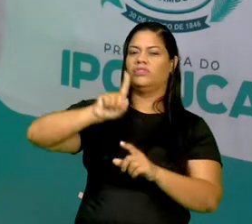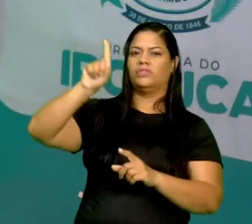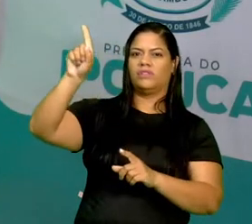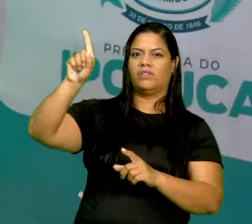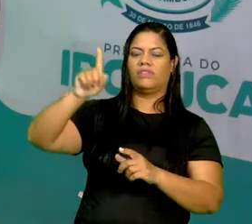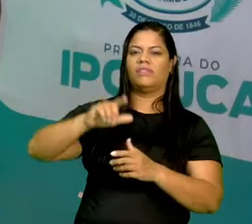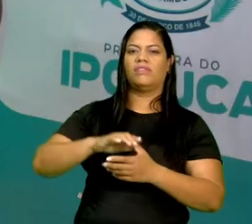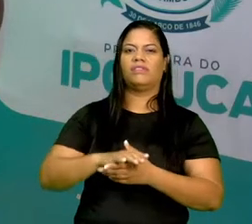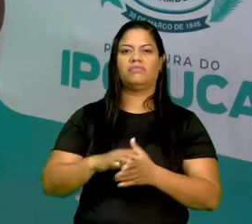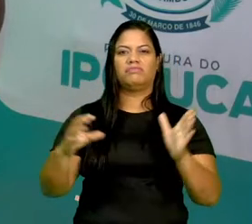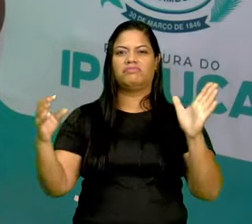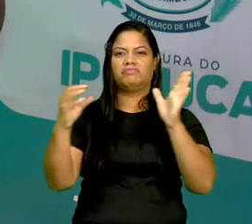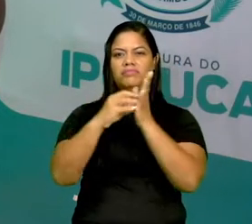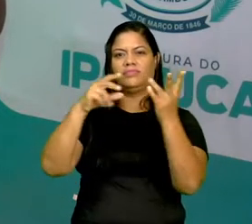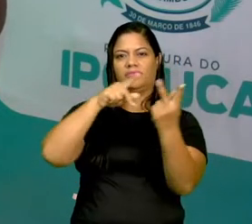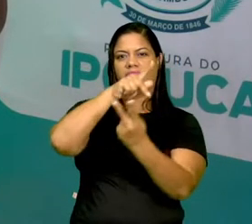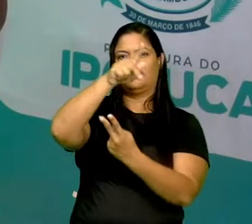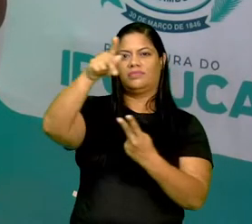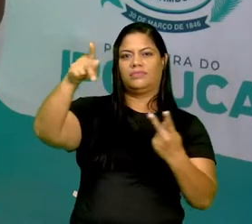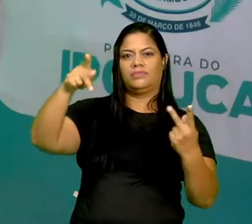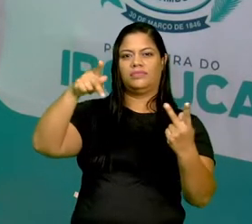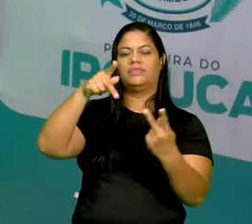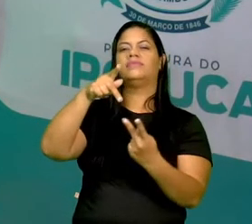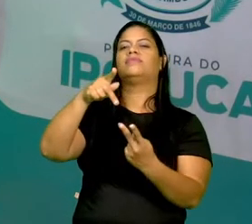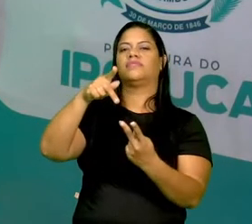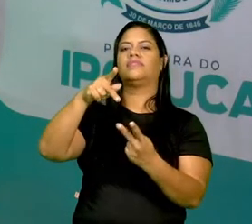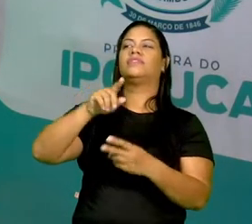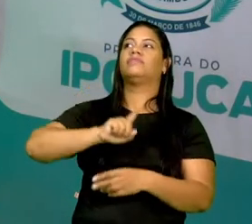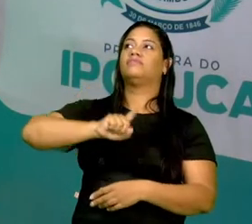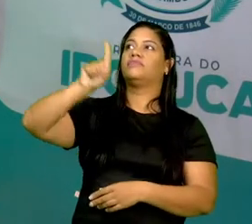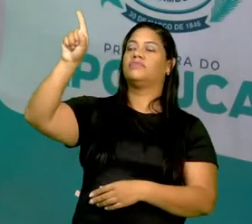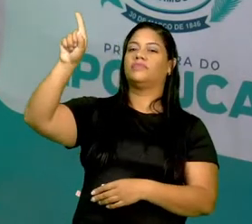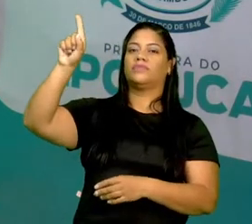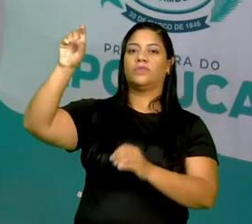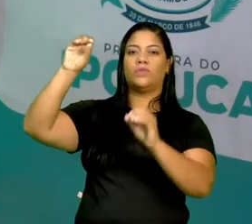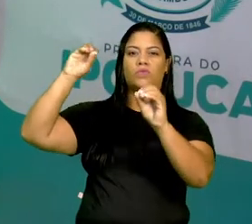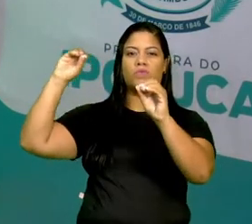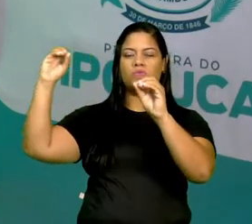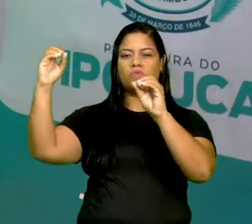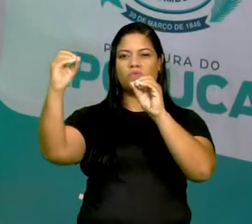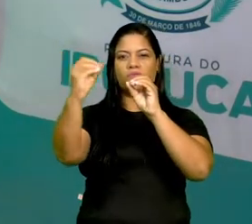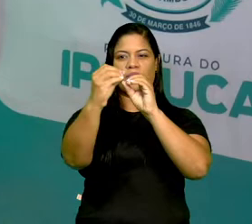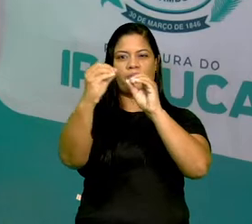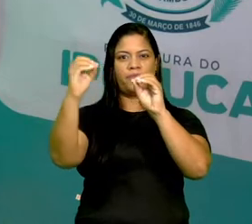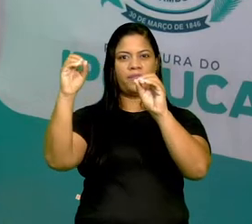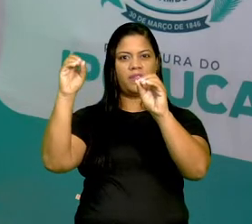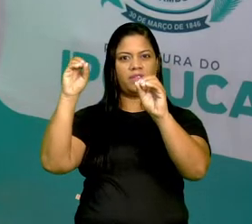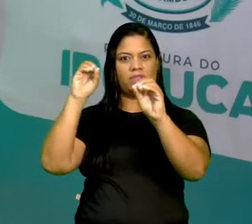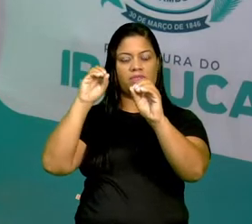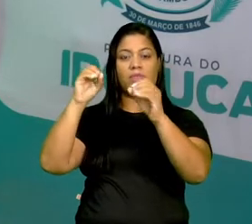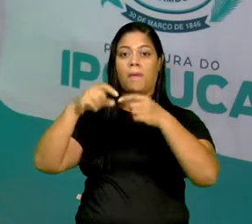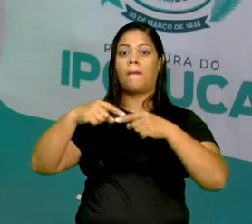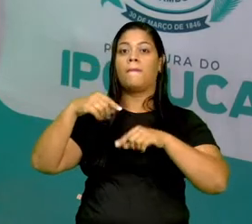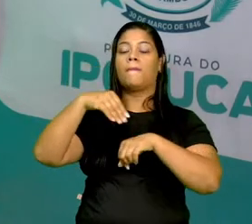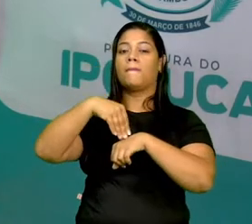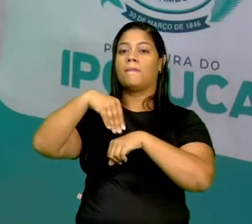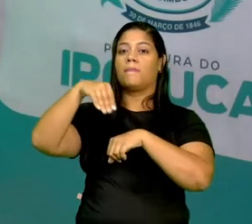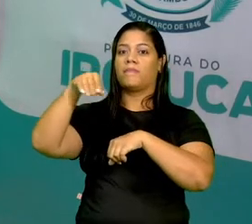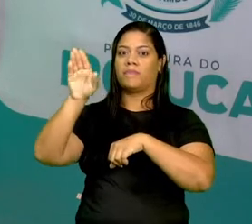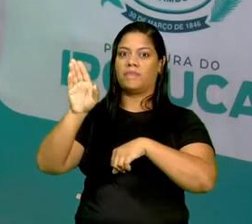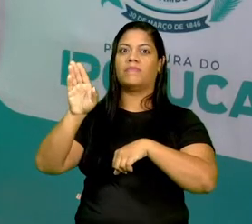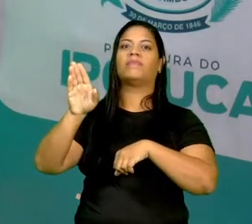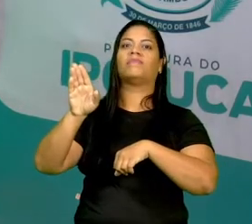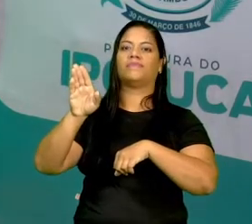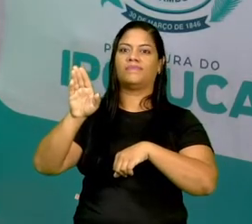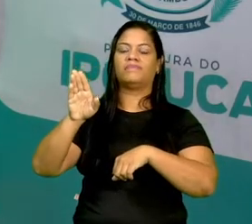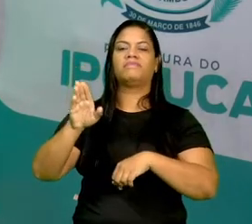centro do sistema solar, tá? É uma estrela de quinta grandeza. é a maior do nosso sistema